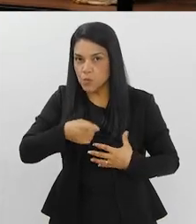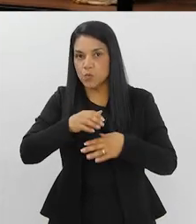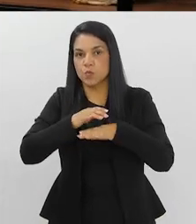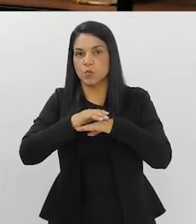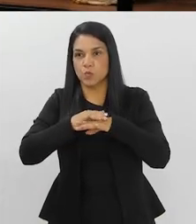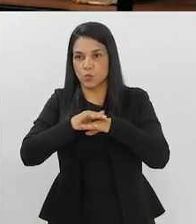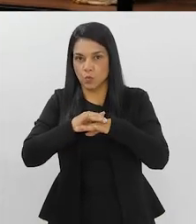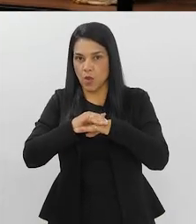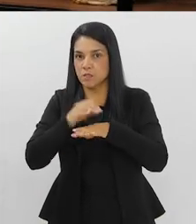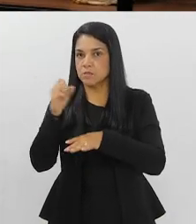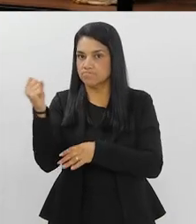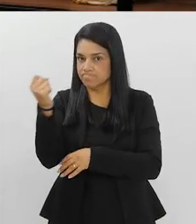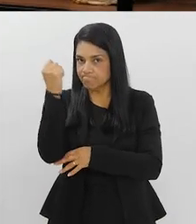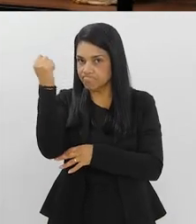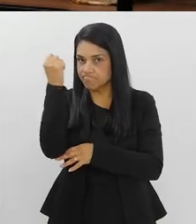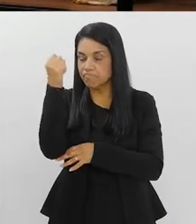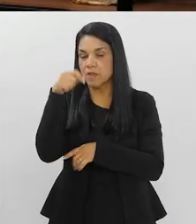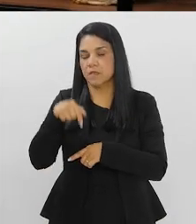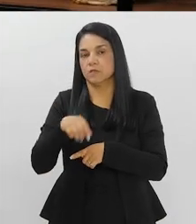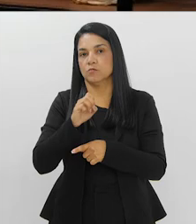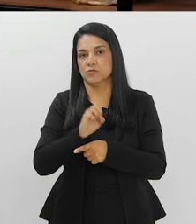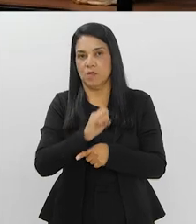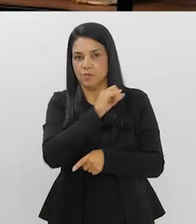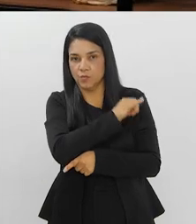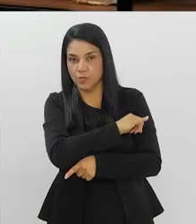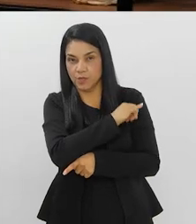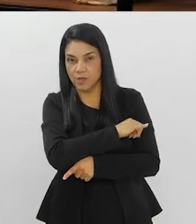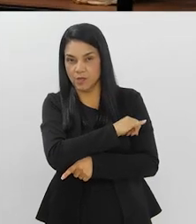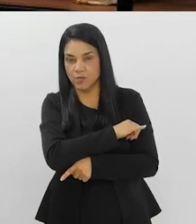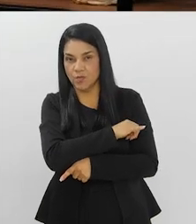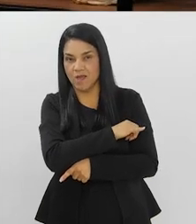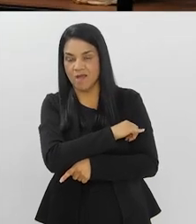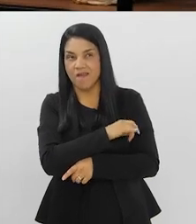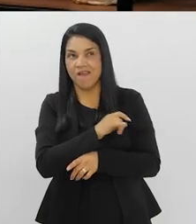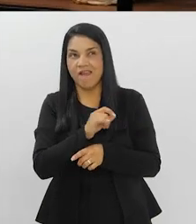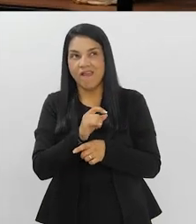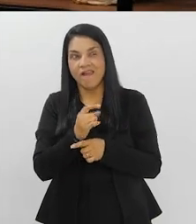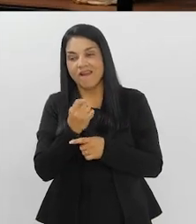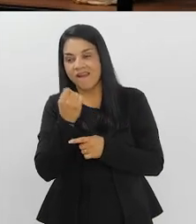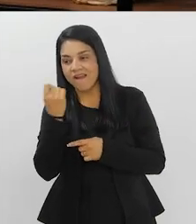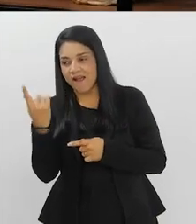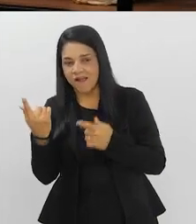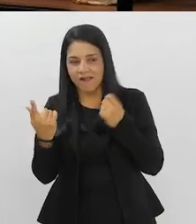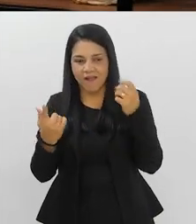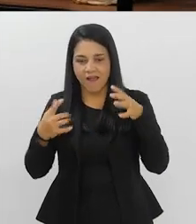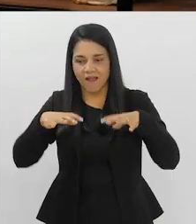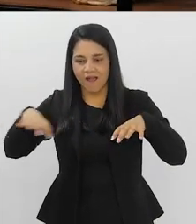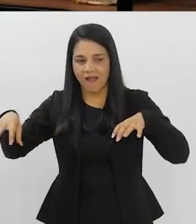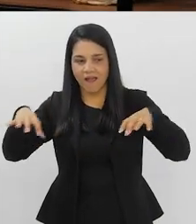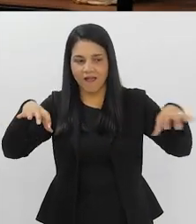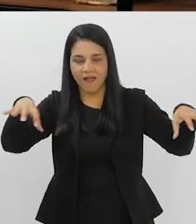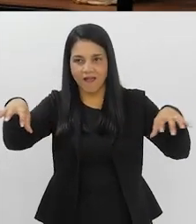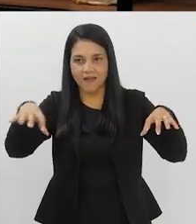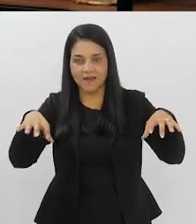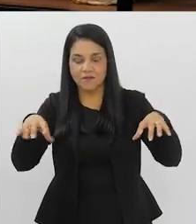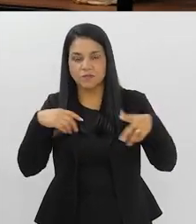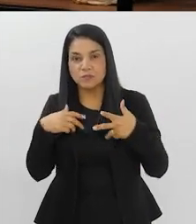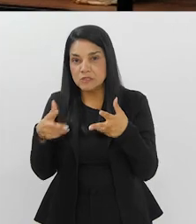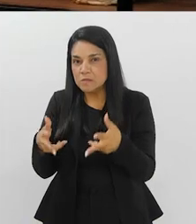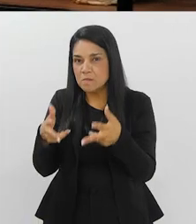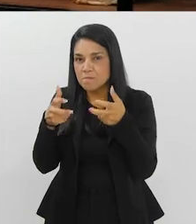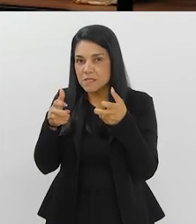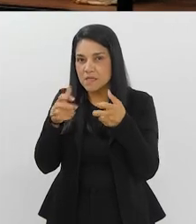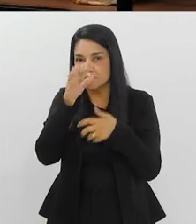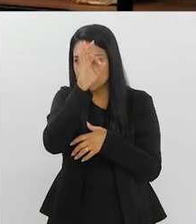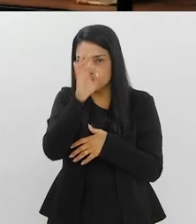bem, é, incidente aqui no nosso estado, ela é muito isolada em determinadas áreas. E você vê, quando